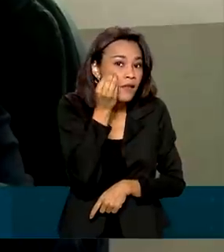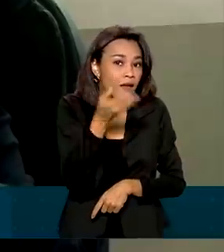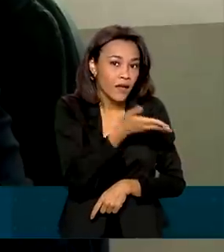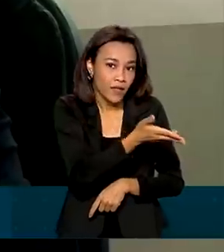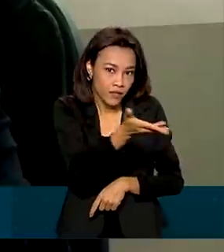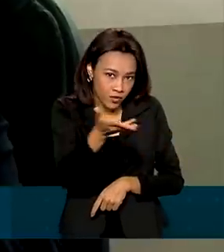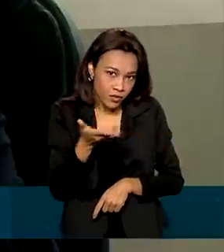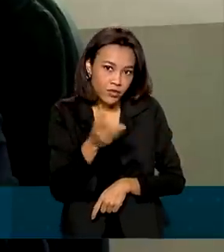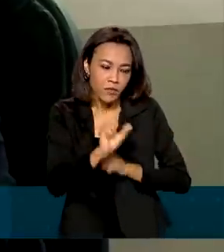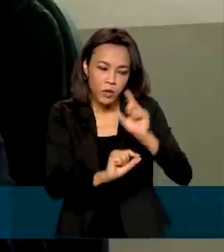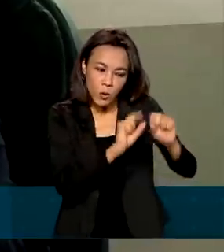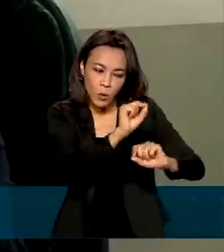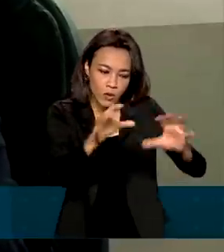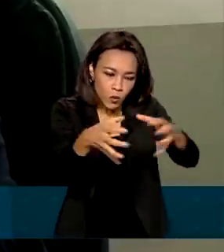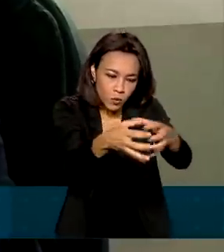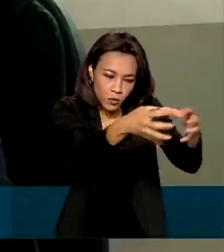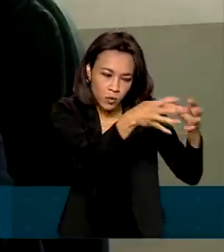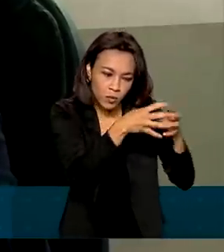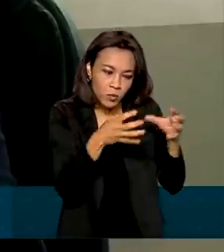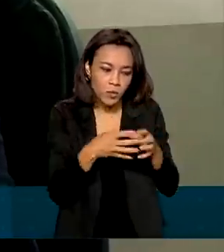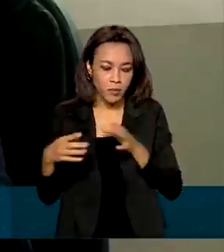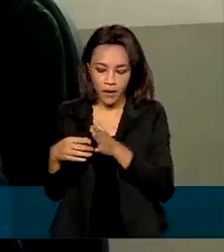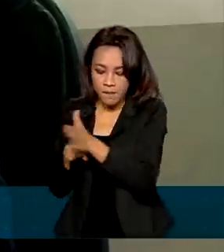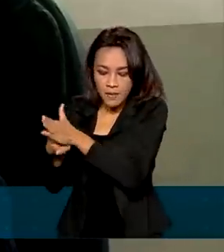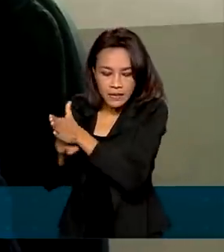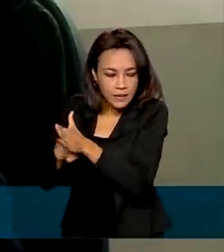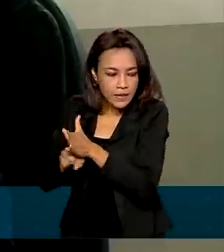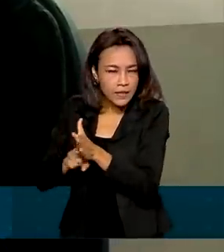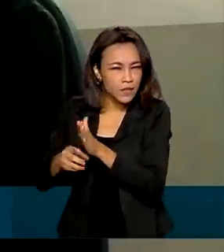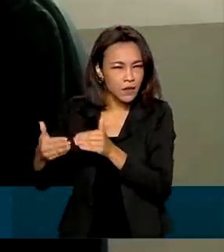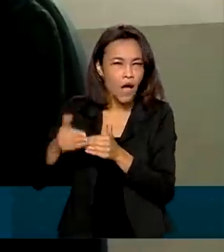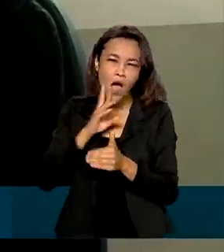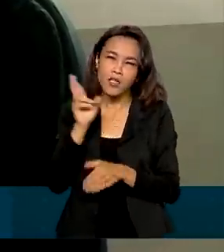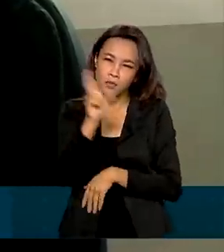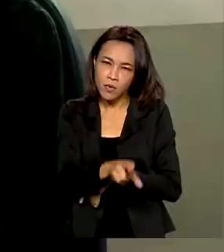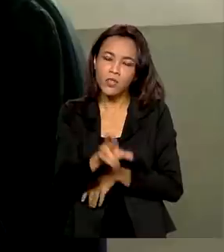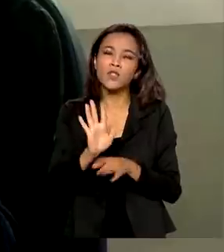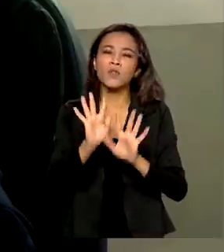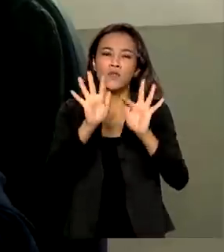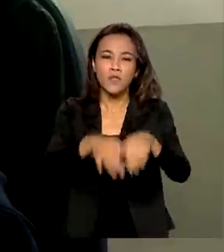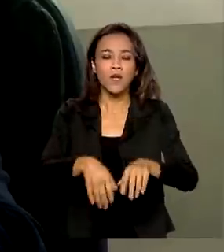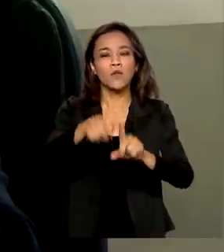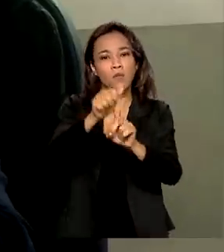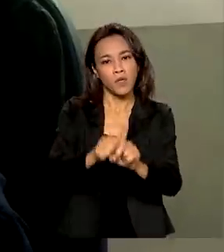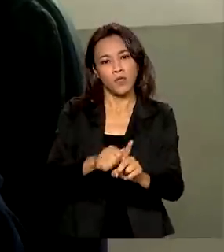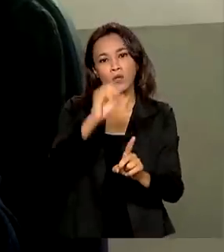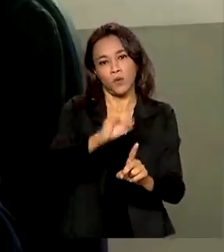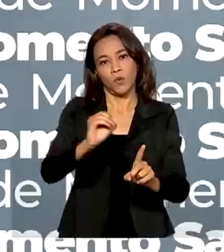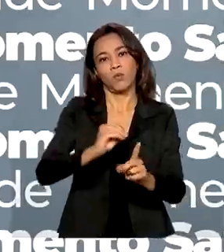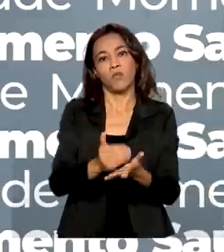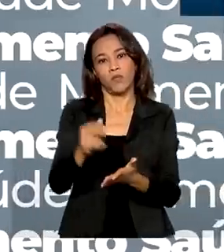aleatória. Nós teremos essas respostas no final de outubro, começo de novembro.